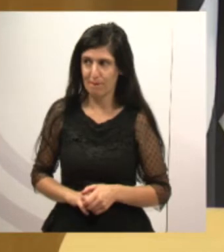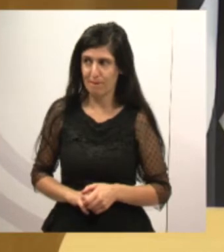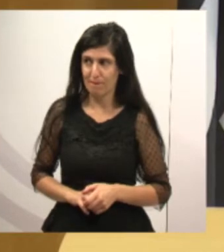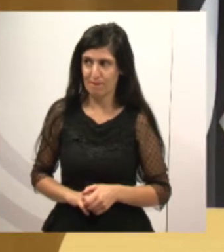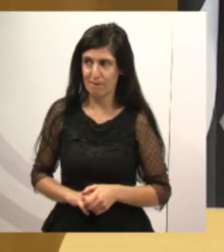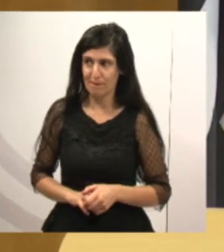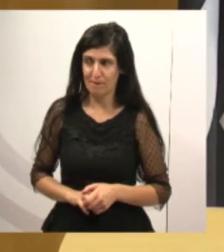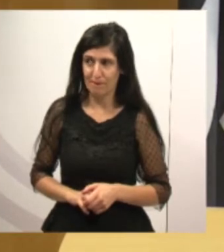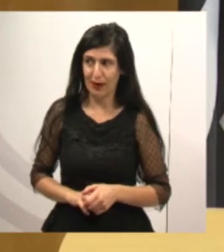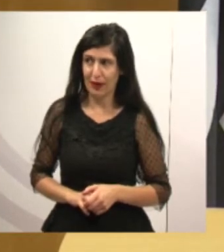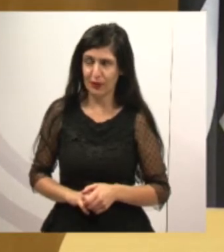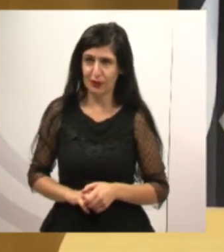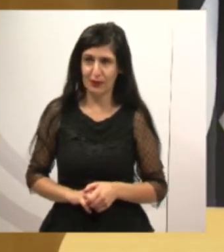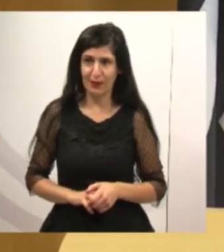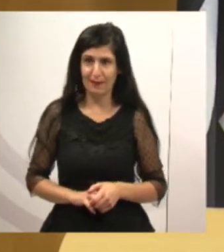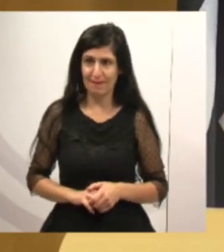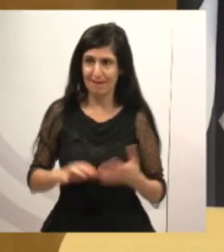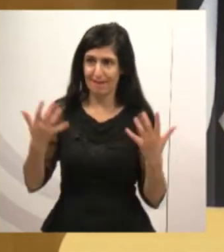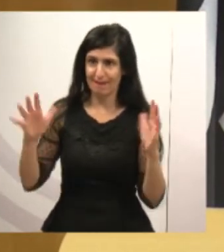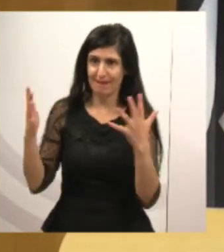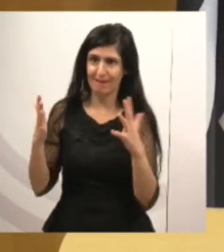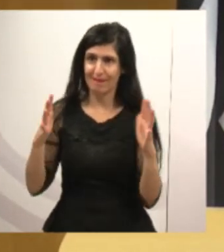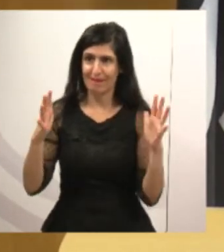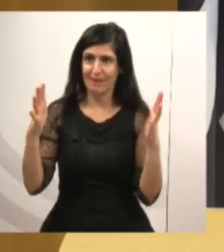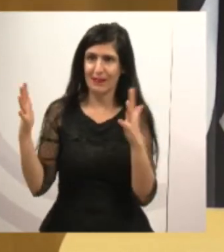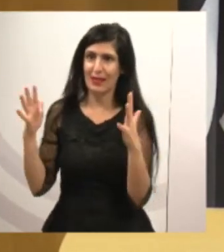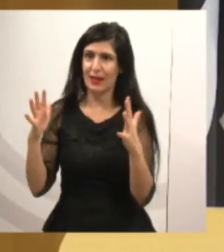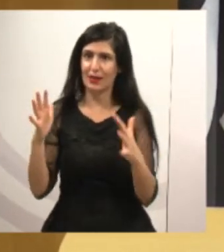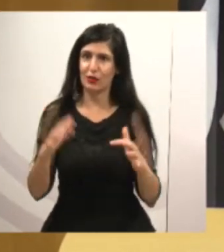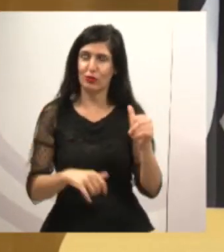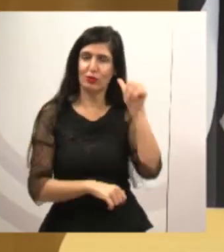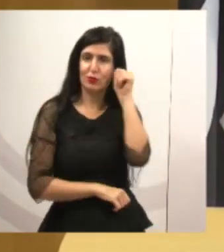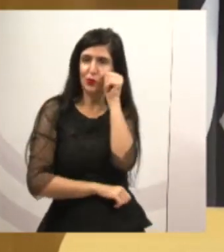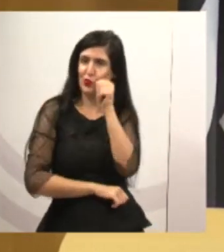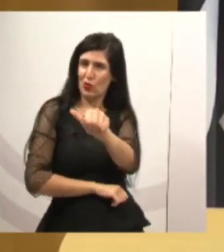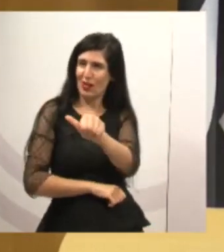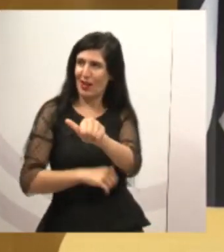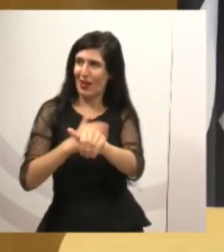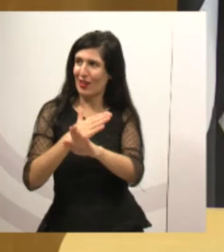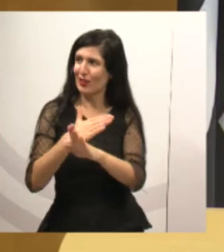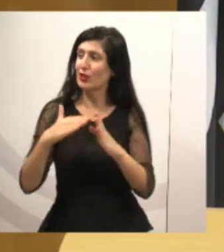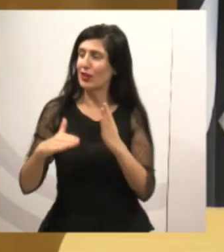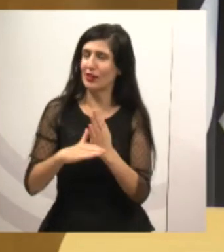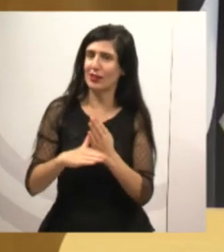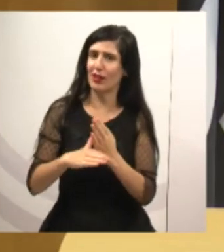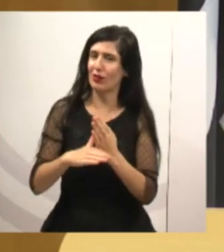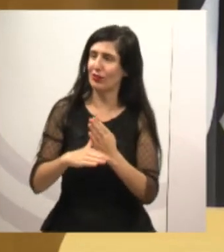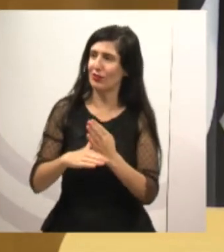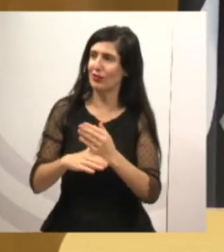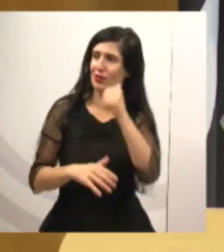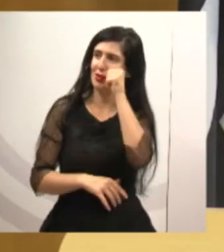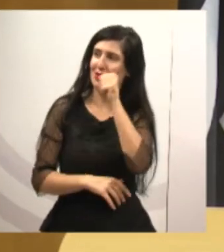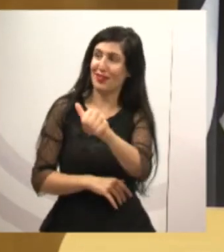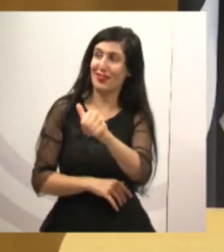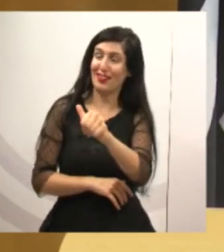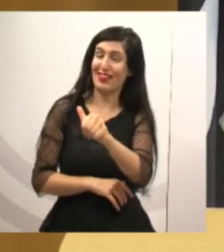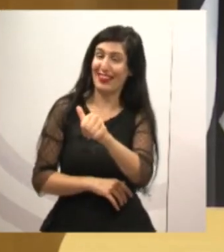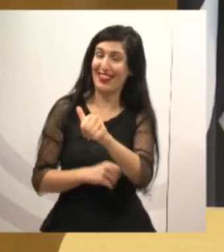poder aqui parabenizar todas as mulheres da cidade de Jacareí, principalmente.